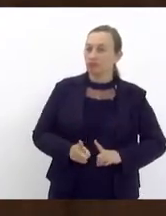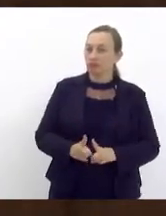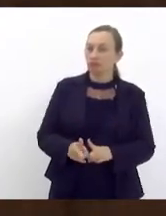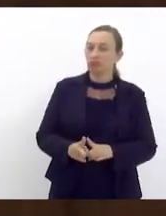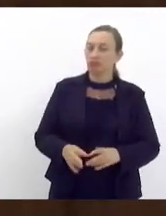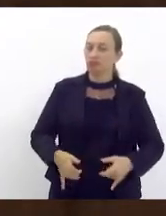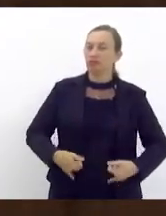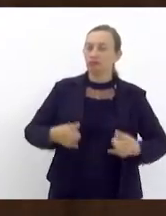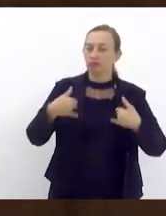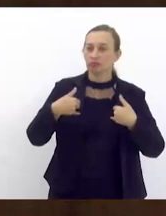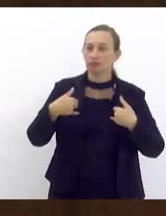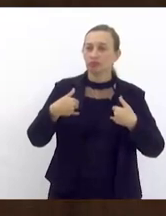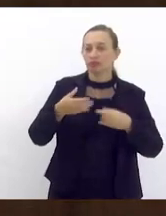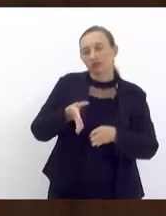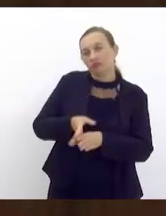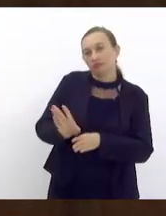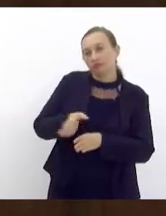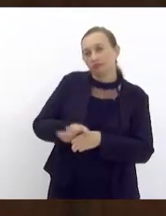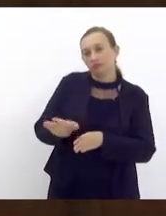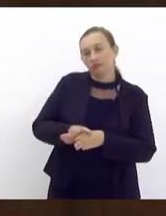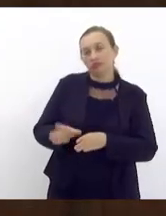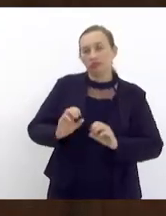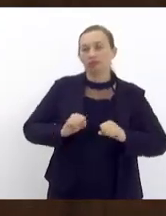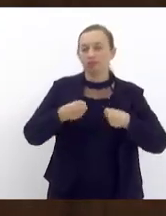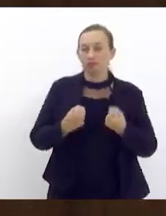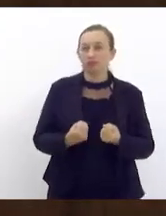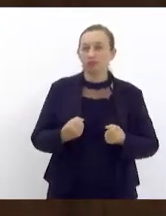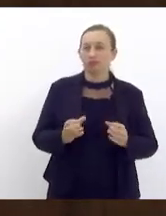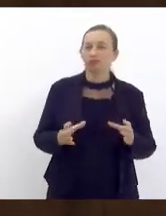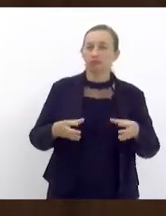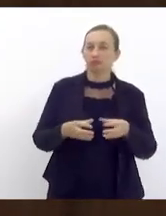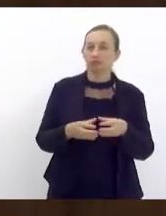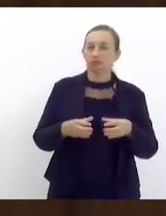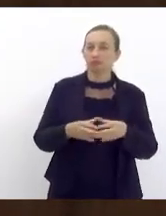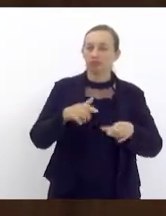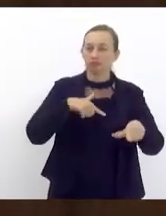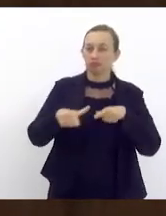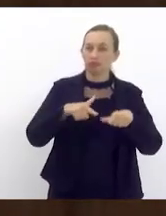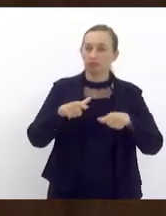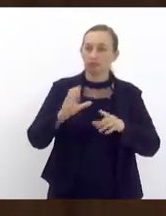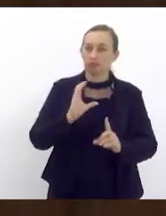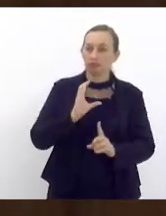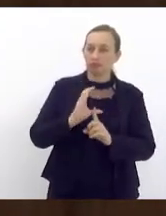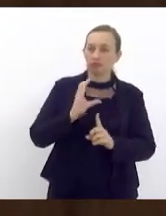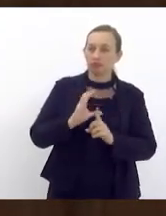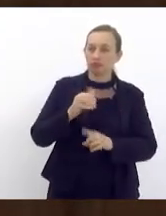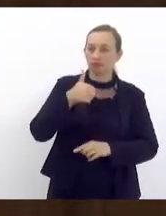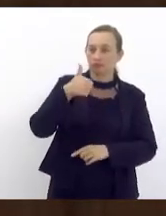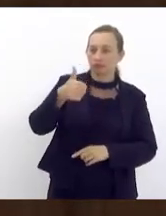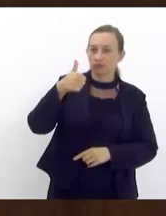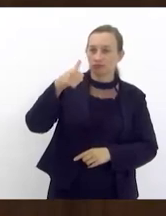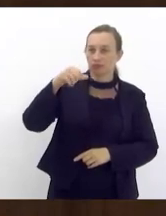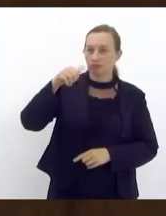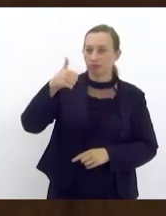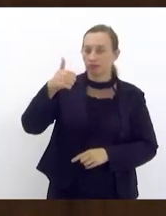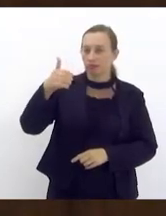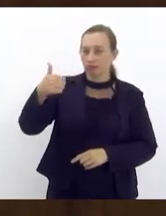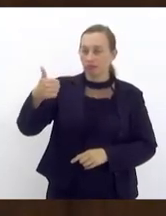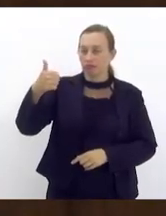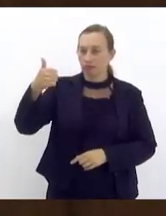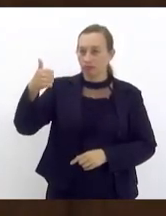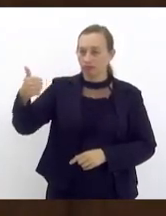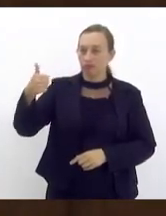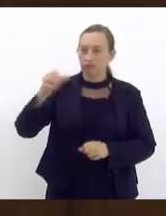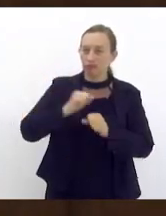me orgulho que é a orientação pela defesa da classe trabalhadora o Partido Comunista do Brasil nos seus 101 anos de história jamais entregou um